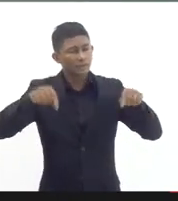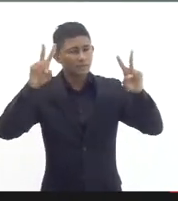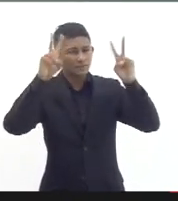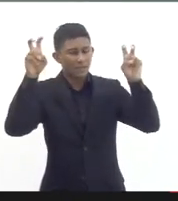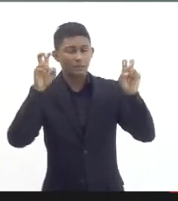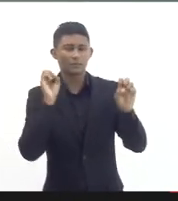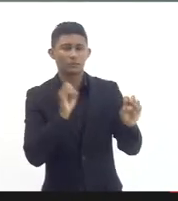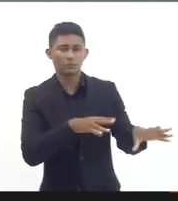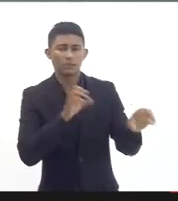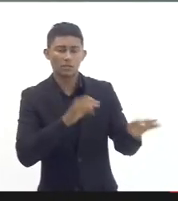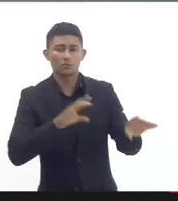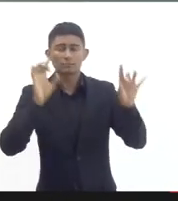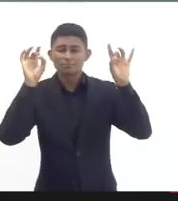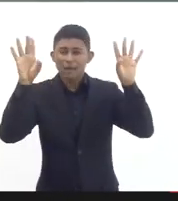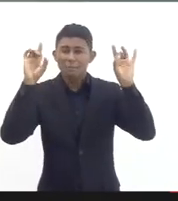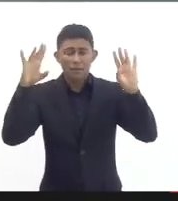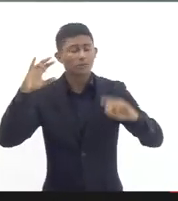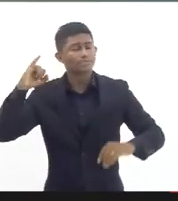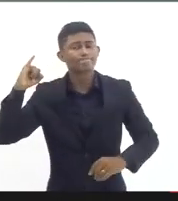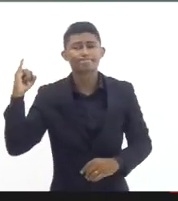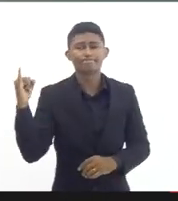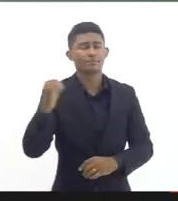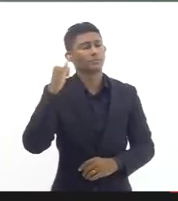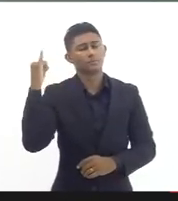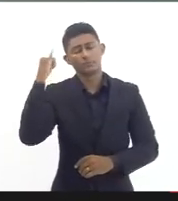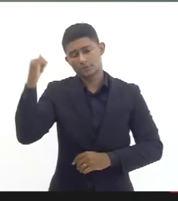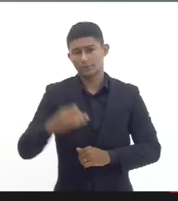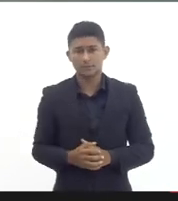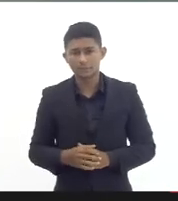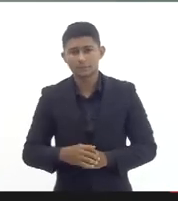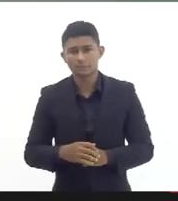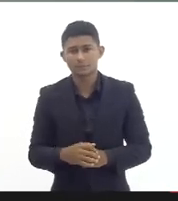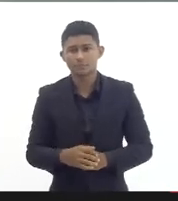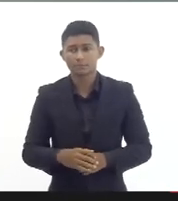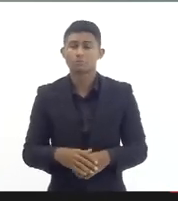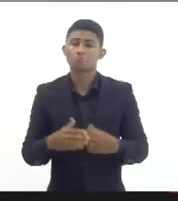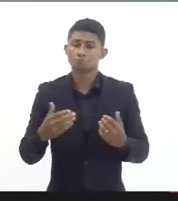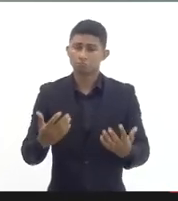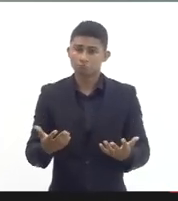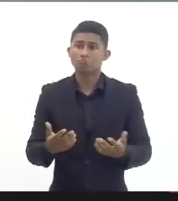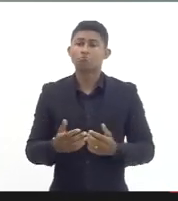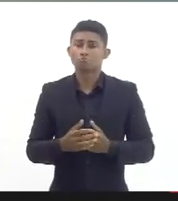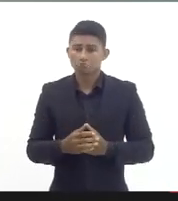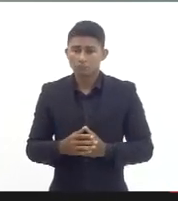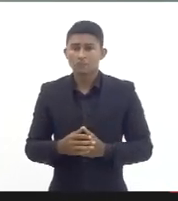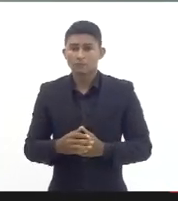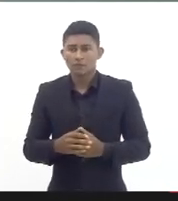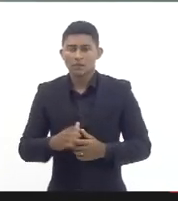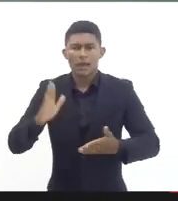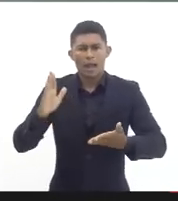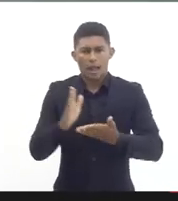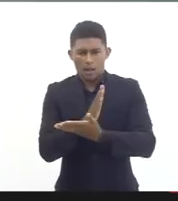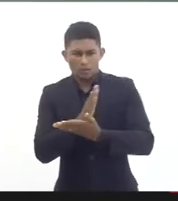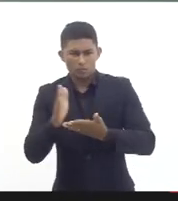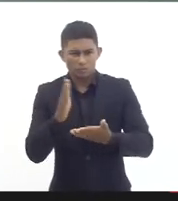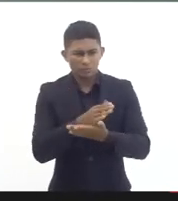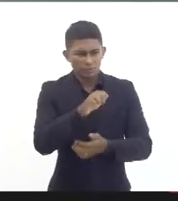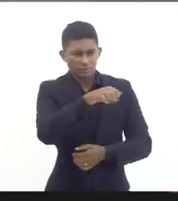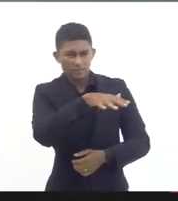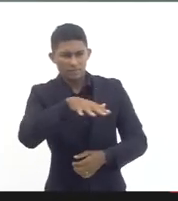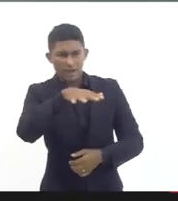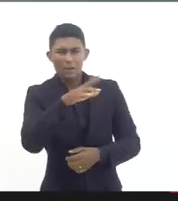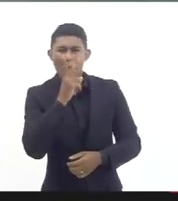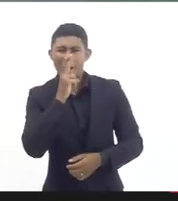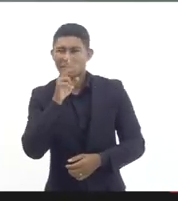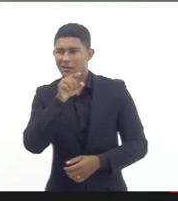EJA a educação especial como aqueles segmentos que são muitas vezes deixados